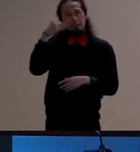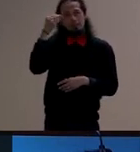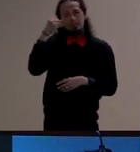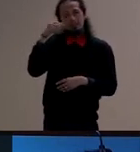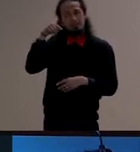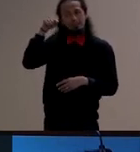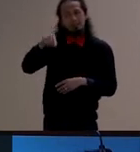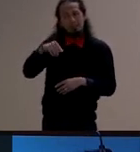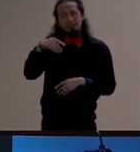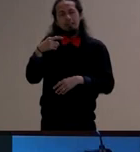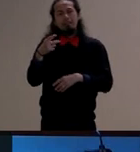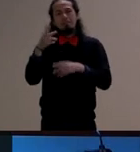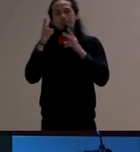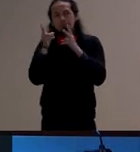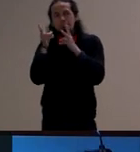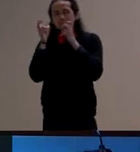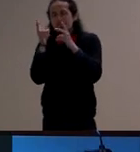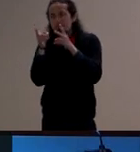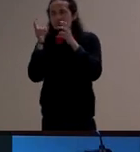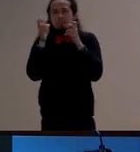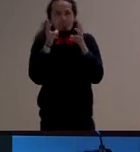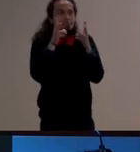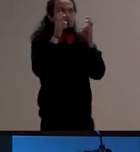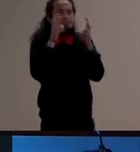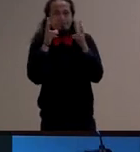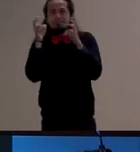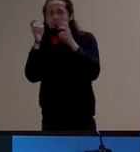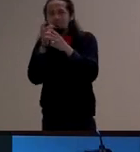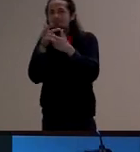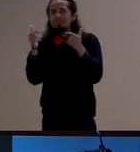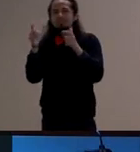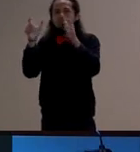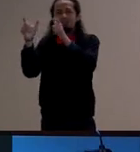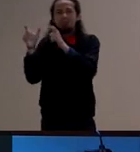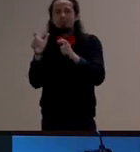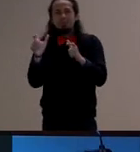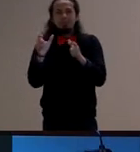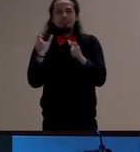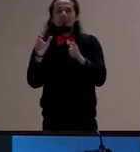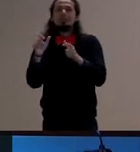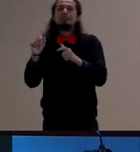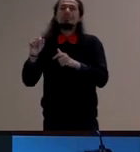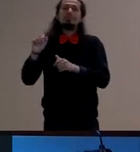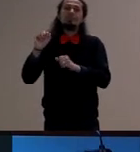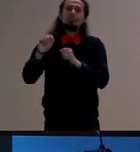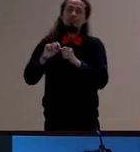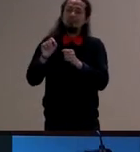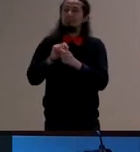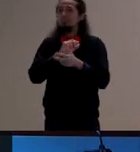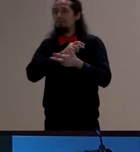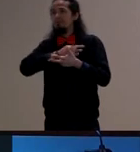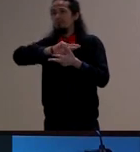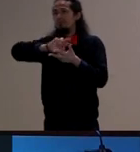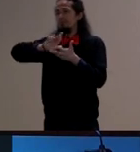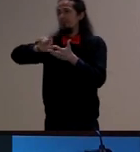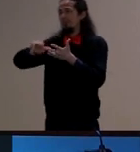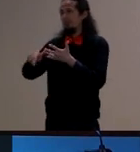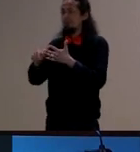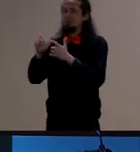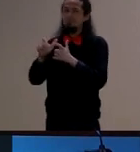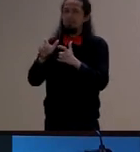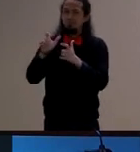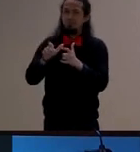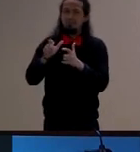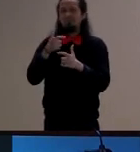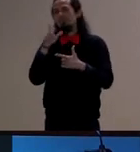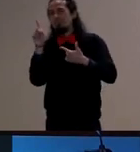ou o que ela realizou em algum outro momento ou seja ela vai recuperando todas essas memórias